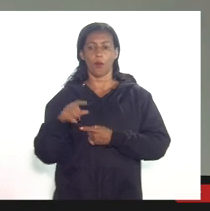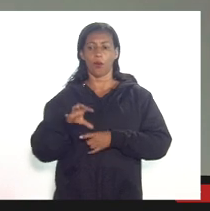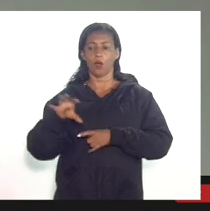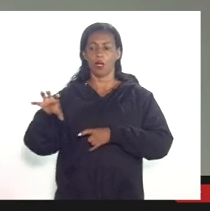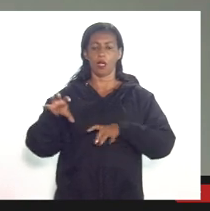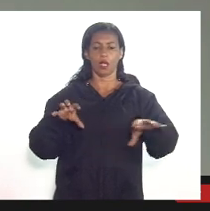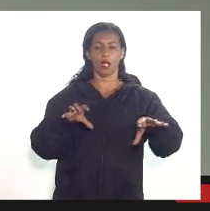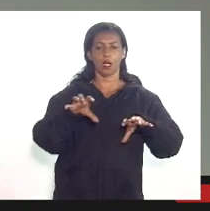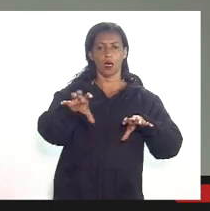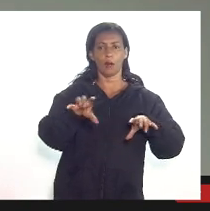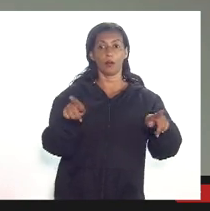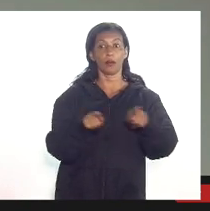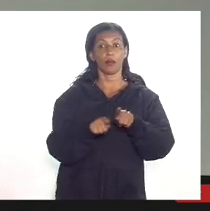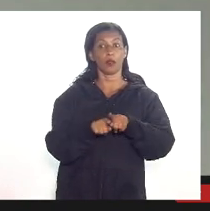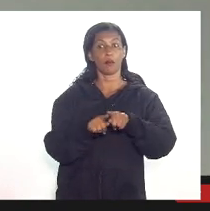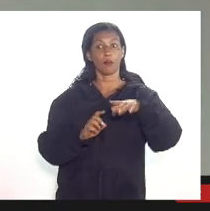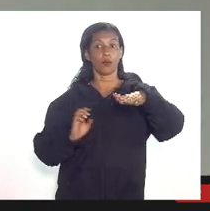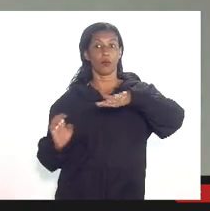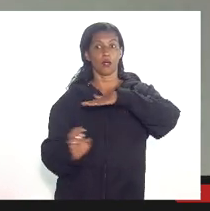e por empresa.